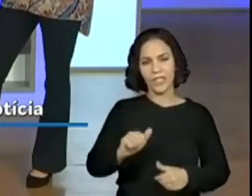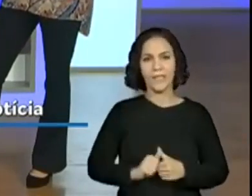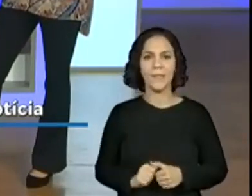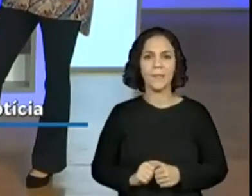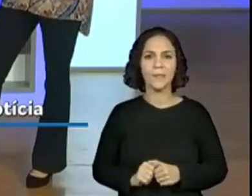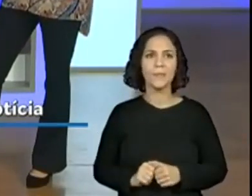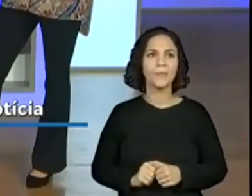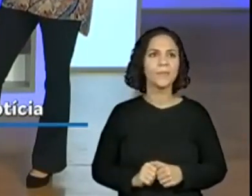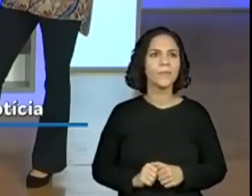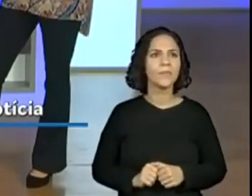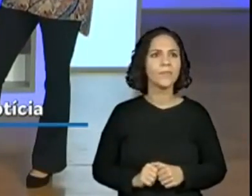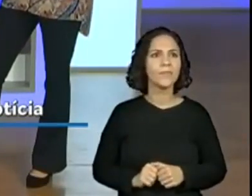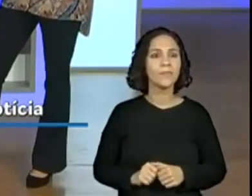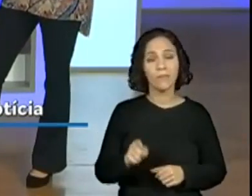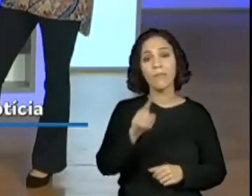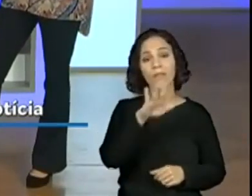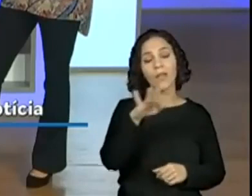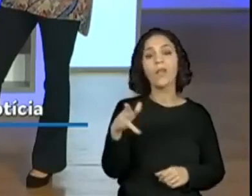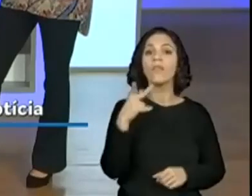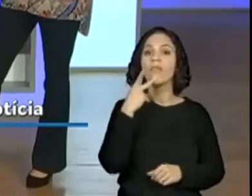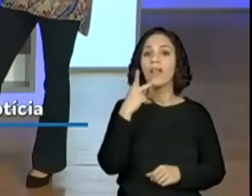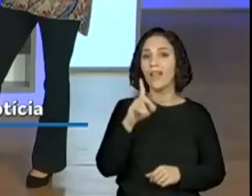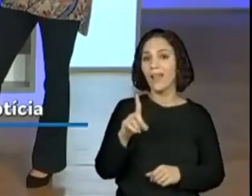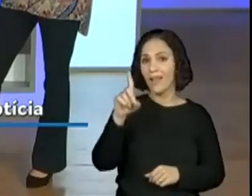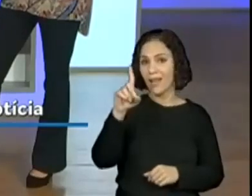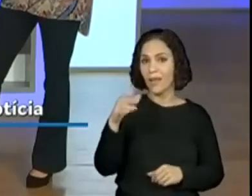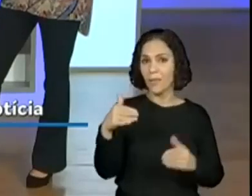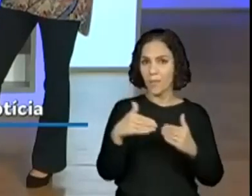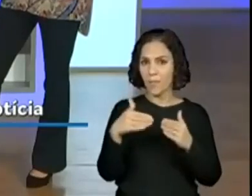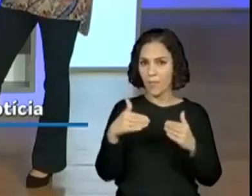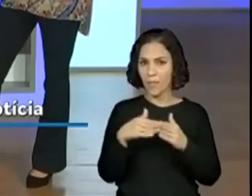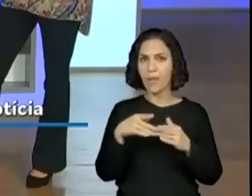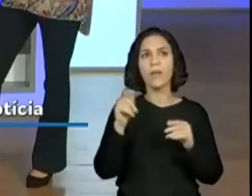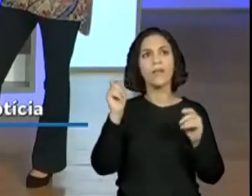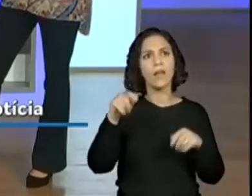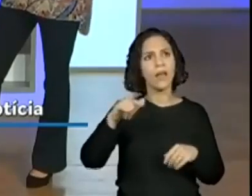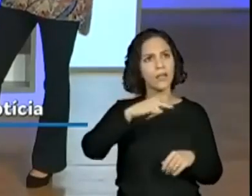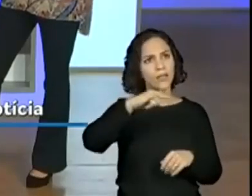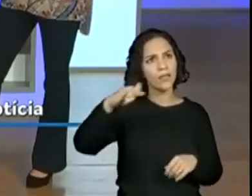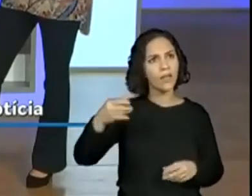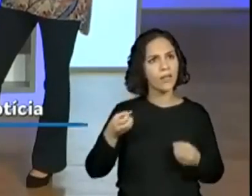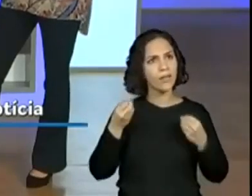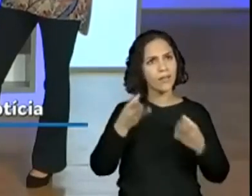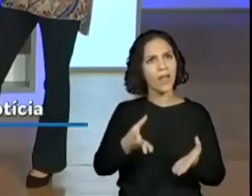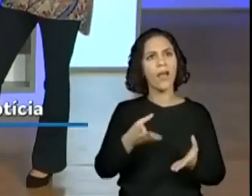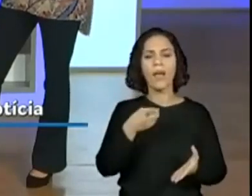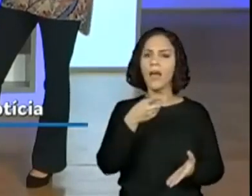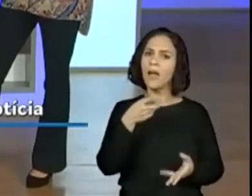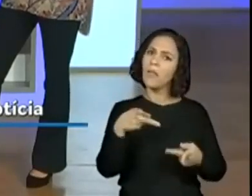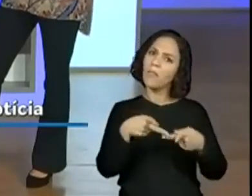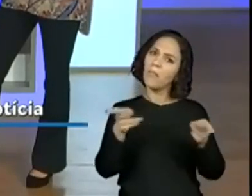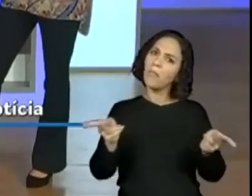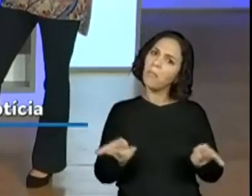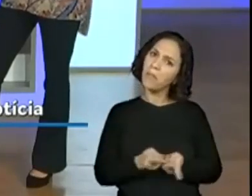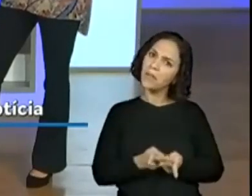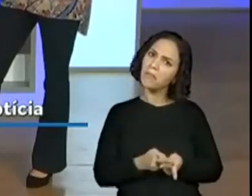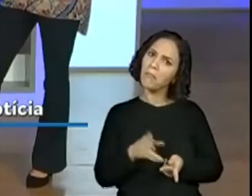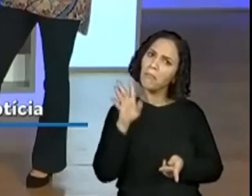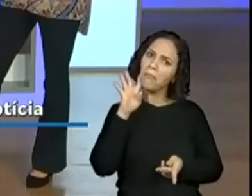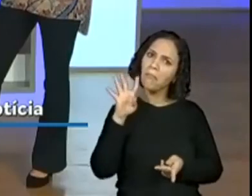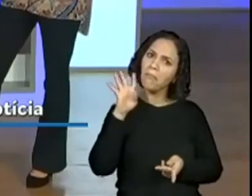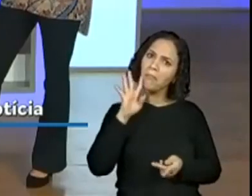que legal. Ó, tá falando, a professora falou que lá onde ela mora entregam pizza por drones, professora. Que legal, que interessante, hein? lá.